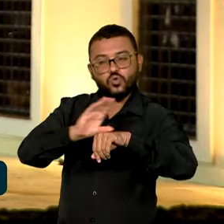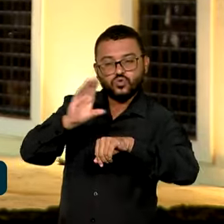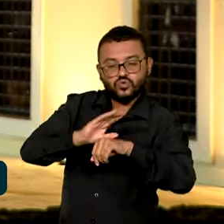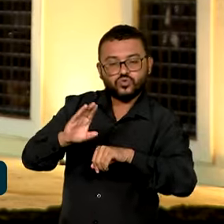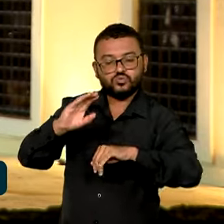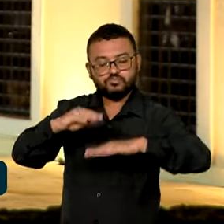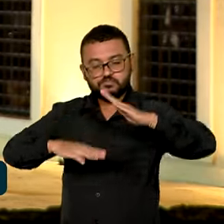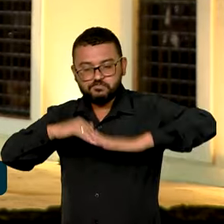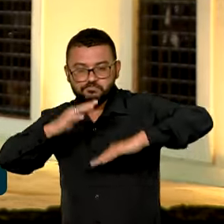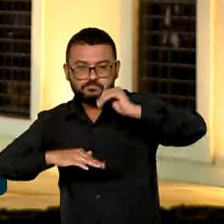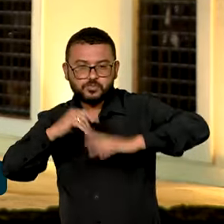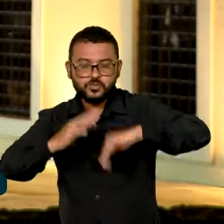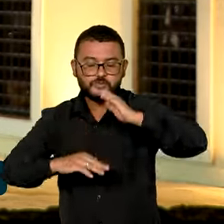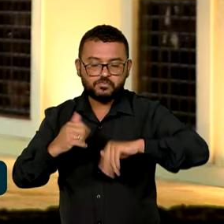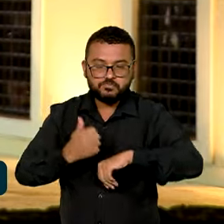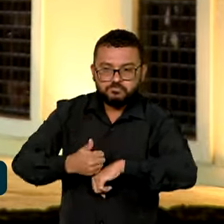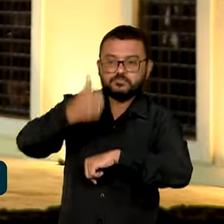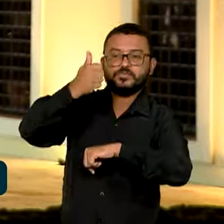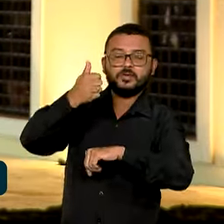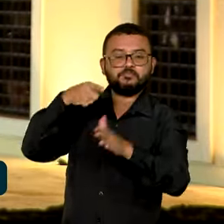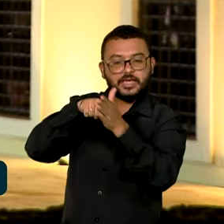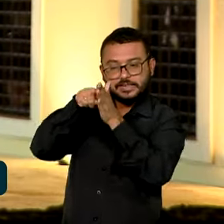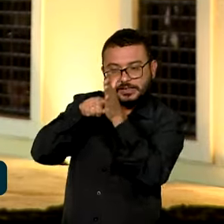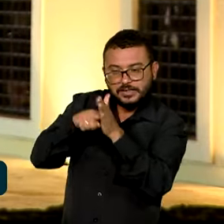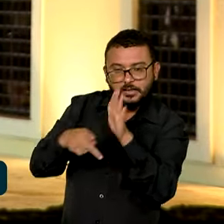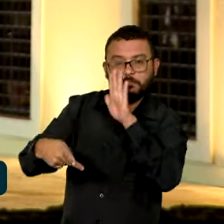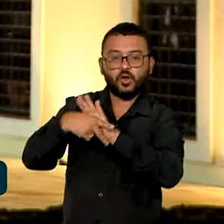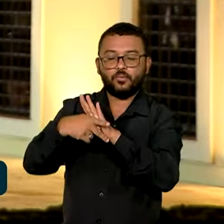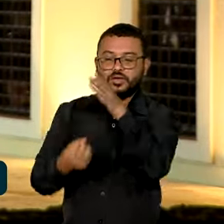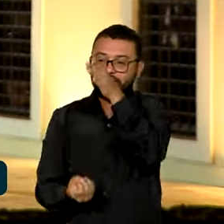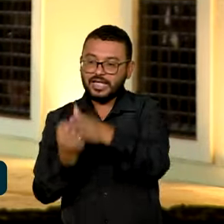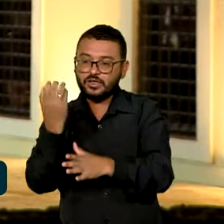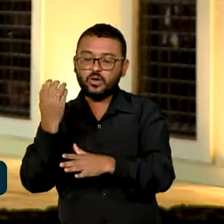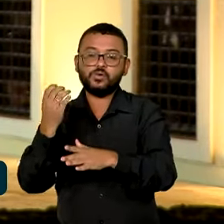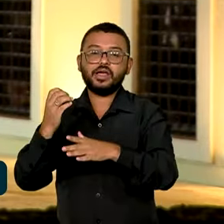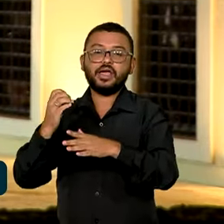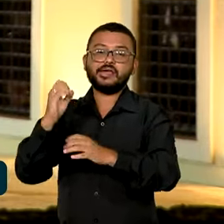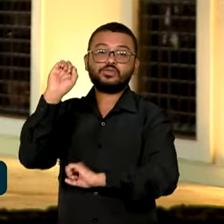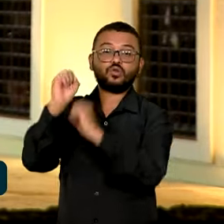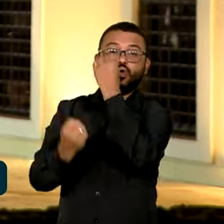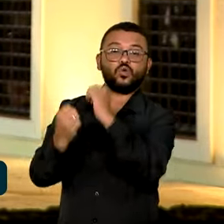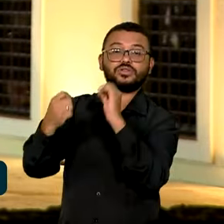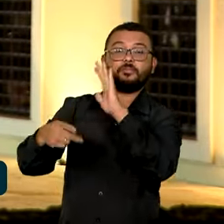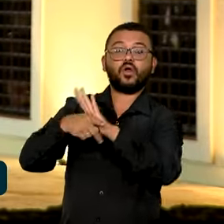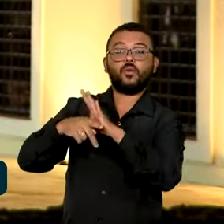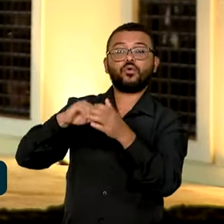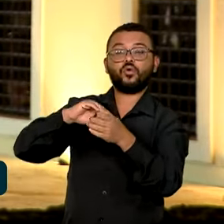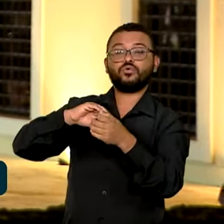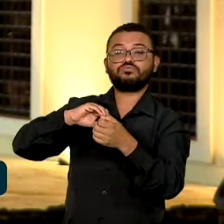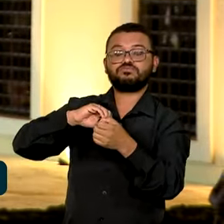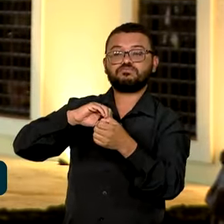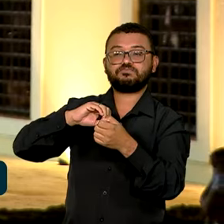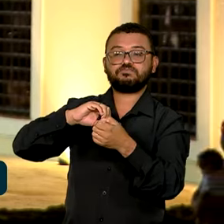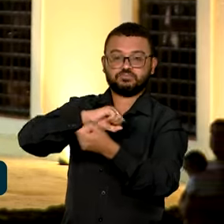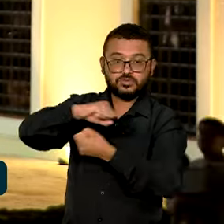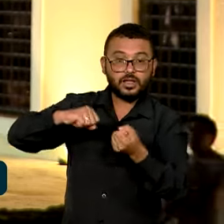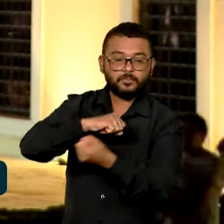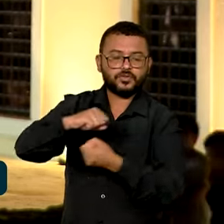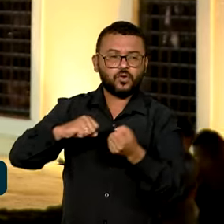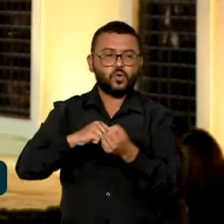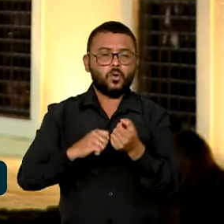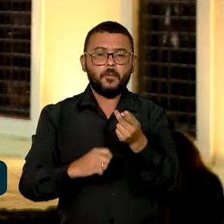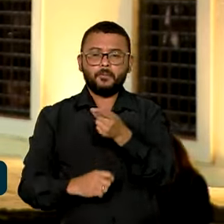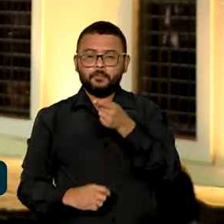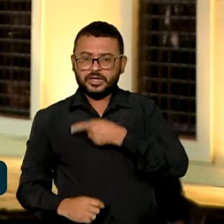criação de empregos e pesquisa necessária para o desenvolvimento de indústrias sustentáveis. Ainda nessa declaração conjunta, Lula e Macron